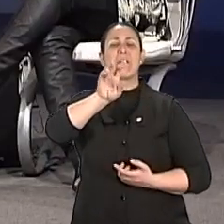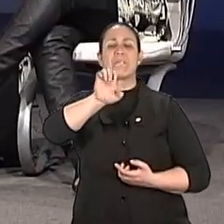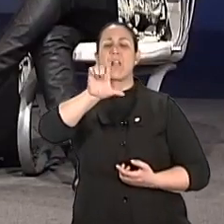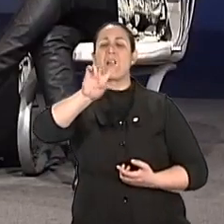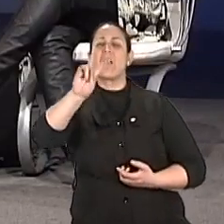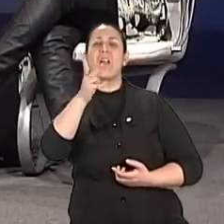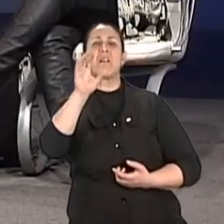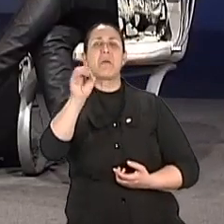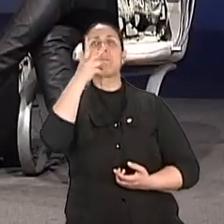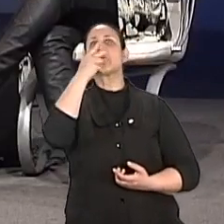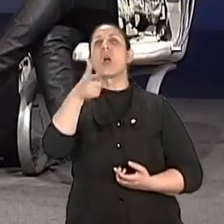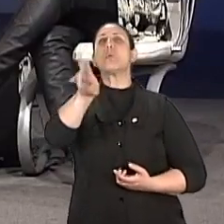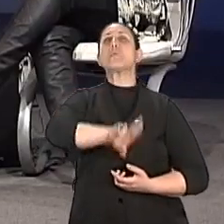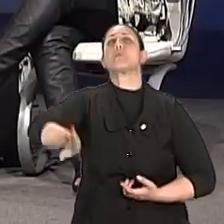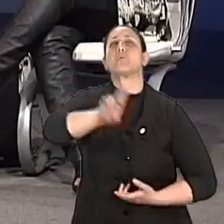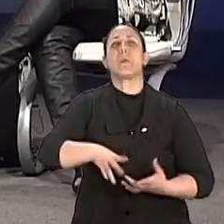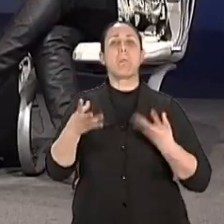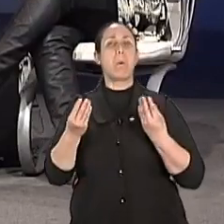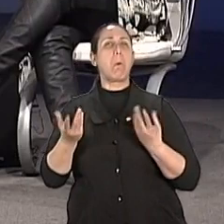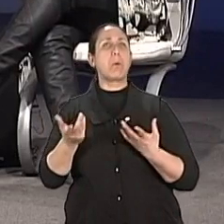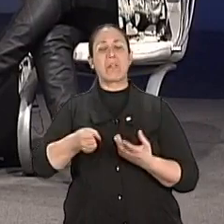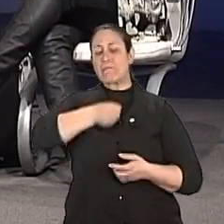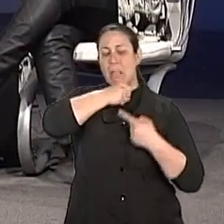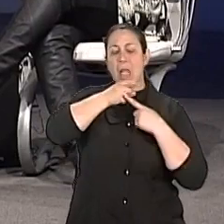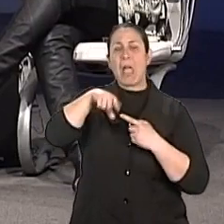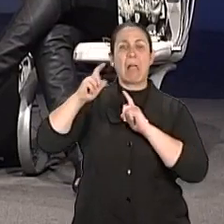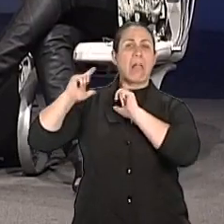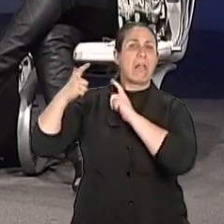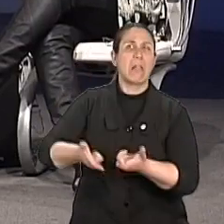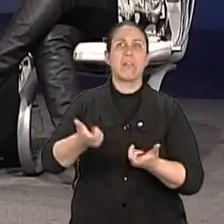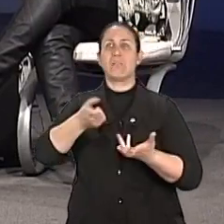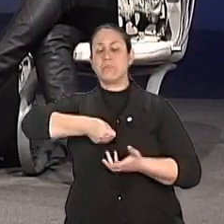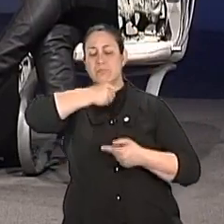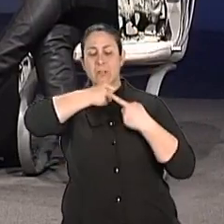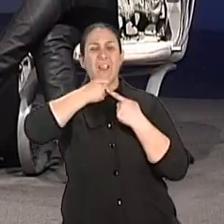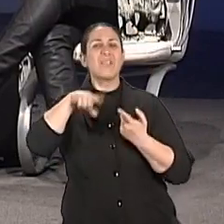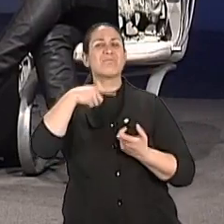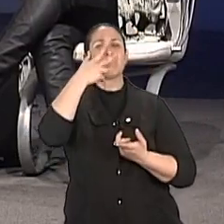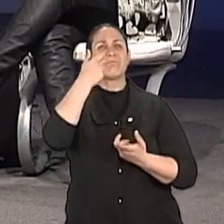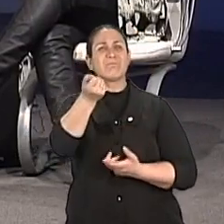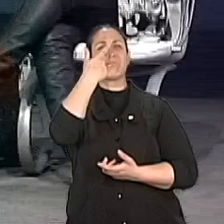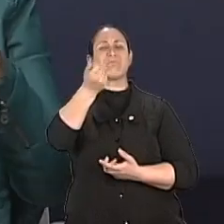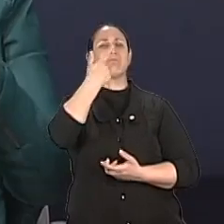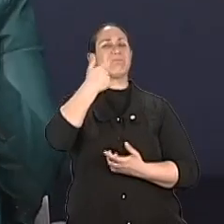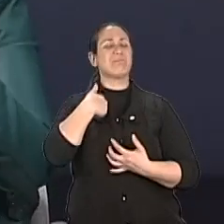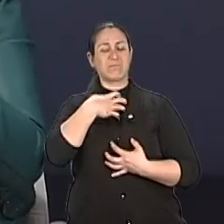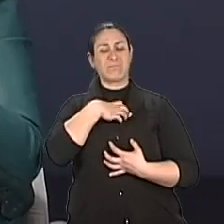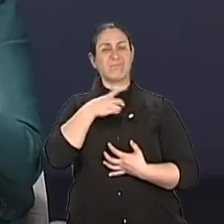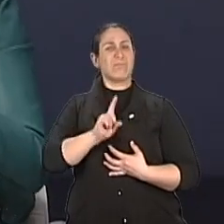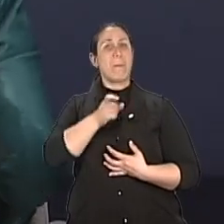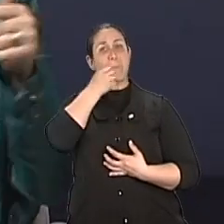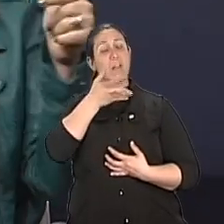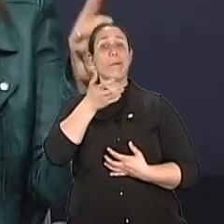pelo uso, né? É uma coisa antiquada, é uma coisa pejorativa. Exatamente. Então nós viemos